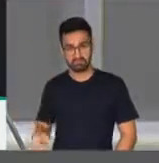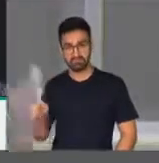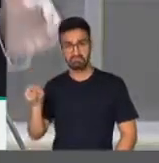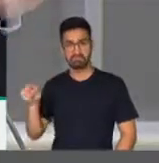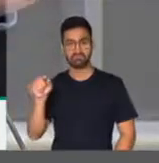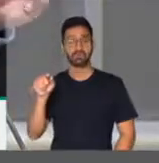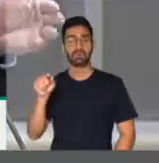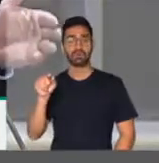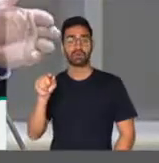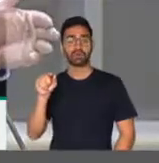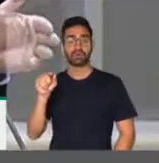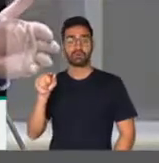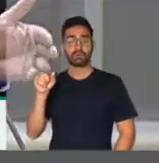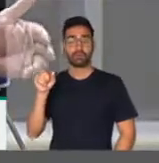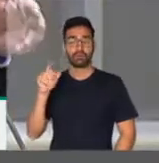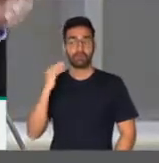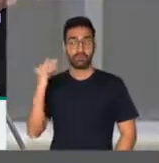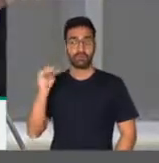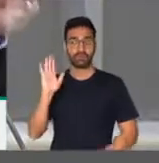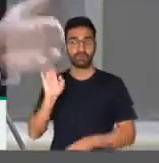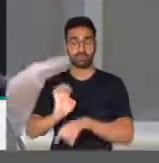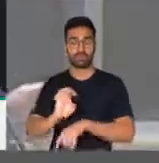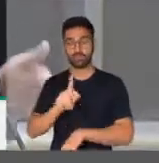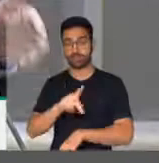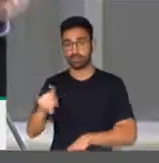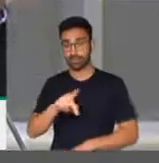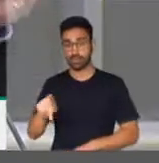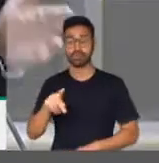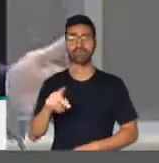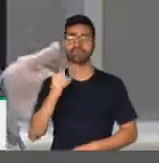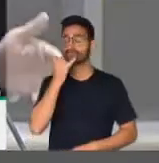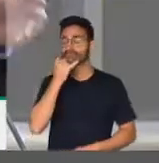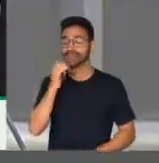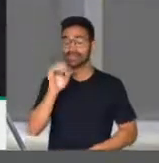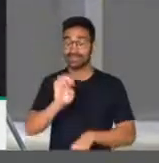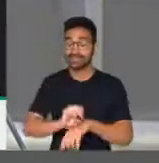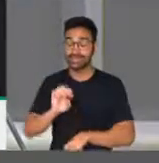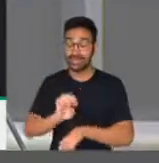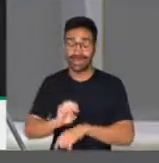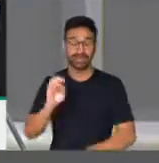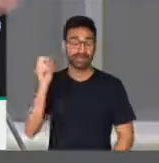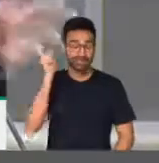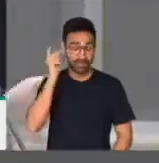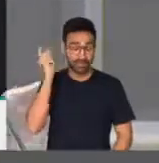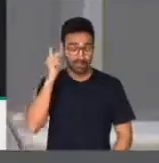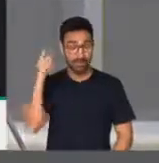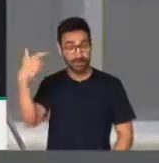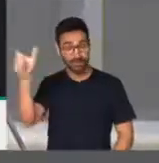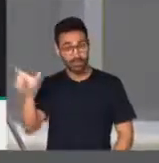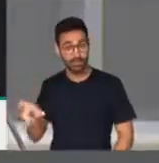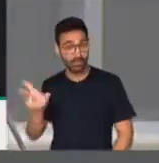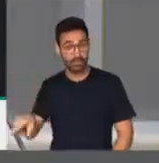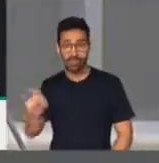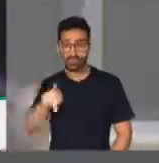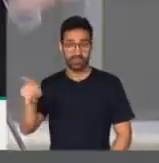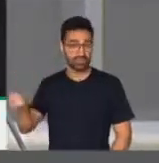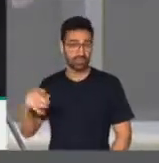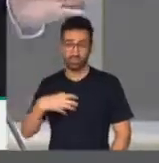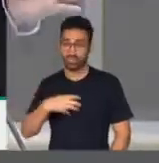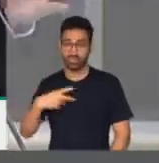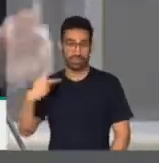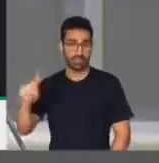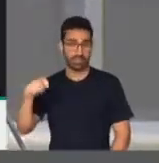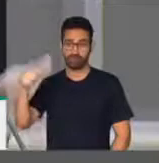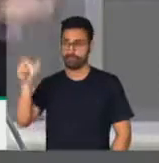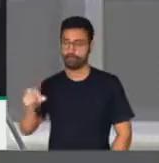Paulo, um professor com a sua postura, com a sua atitude, com a sua sensatez, um grande